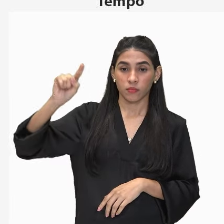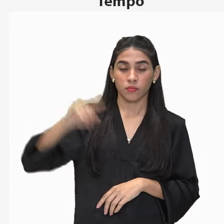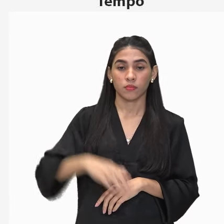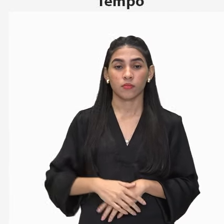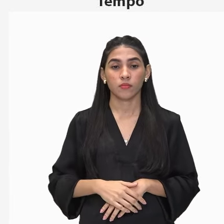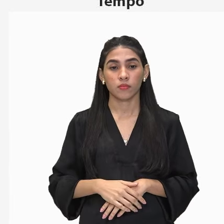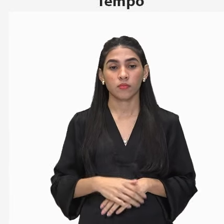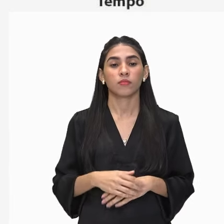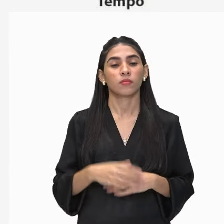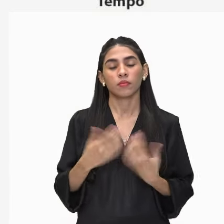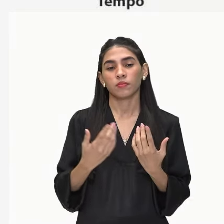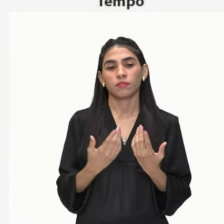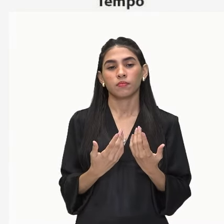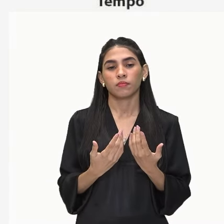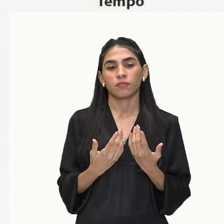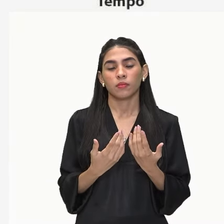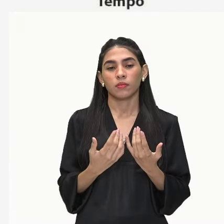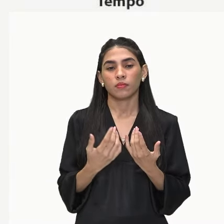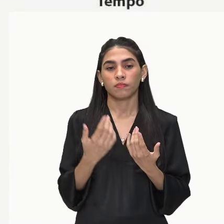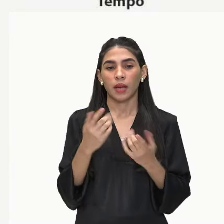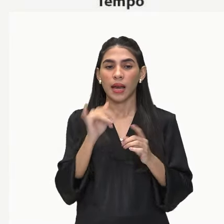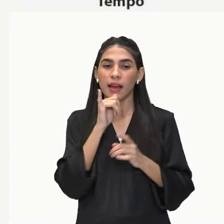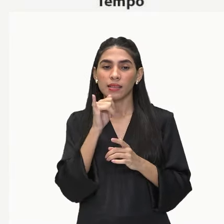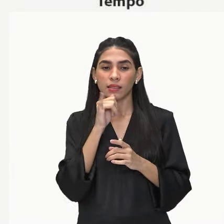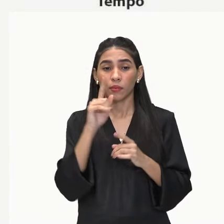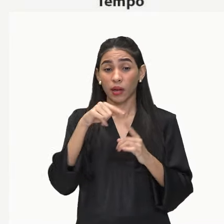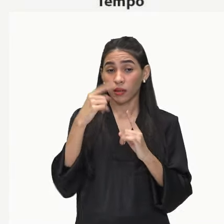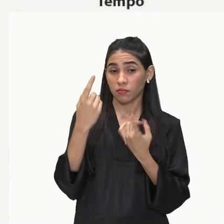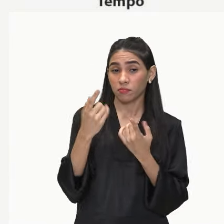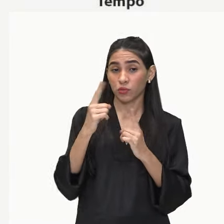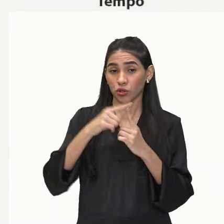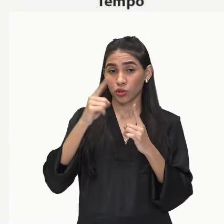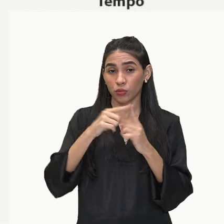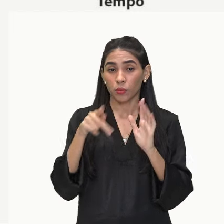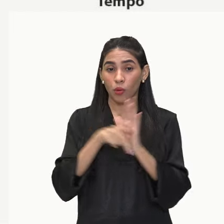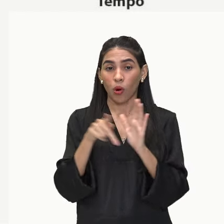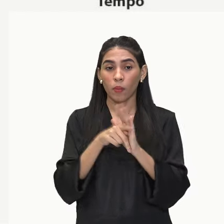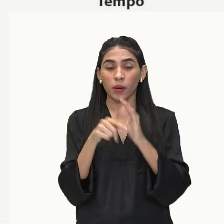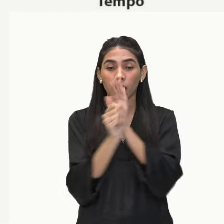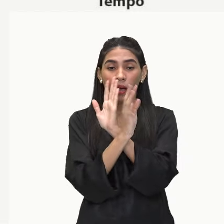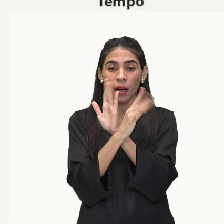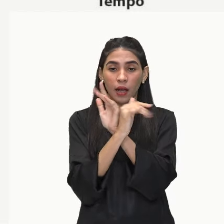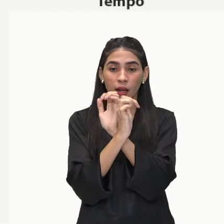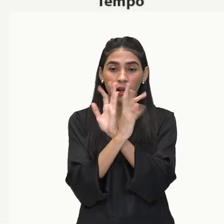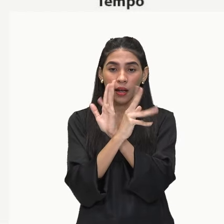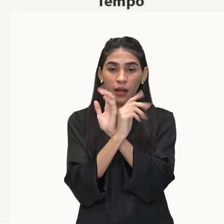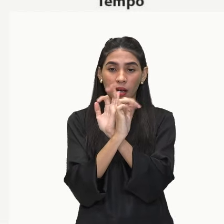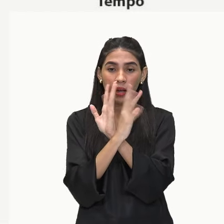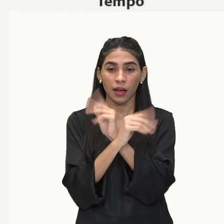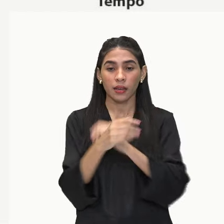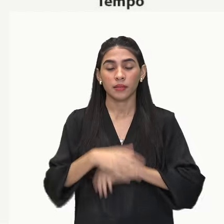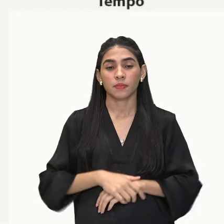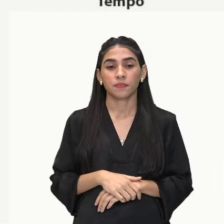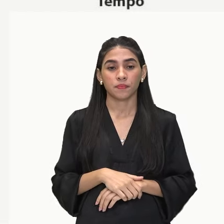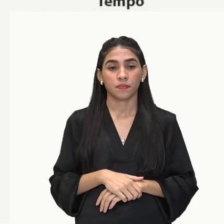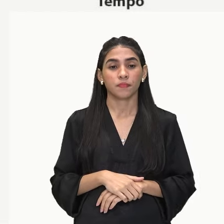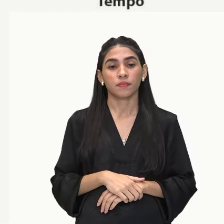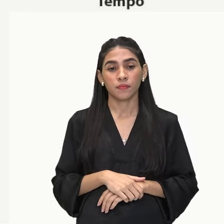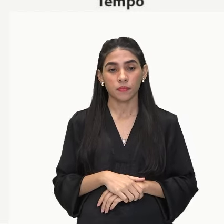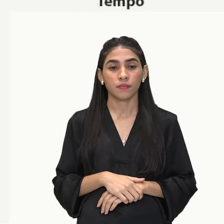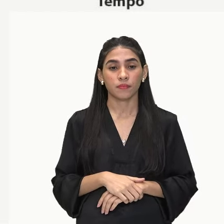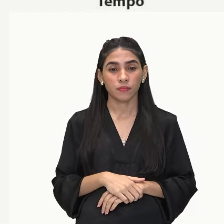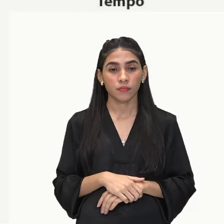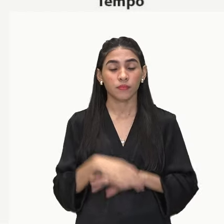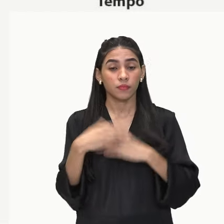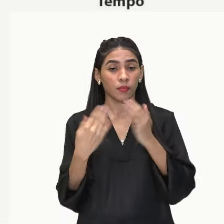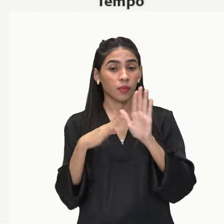é típica de populações de algas. Né? Esse aqui é um exemplo de espécies que realiza essa curva J, na qual há